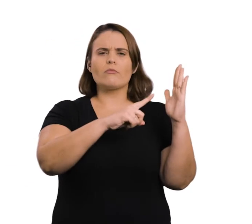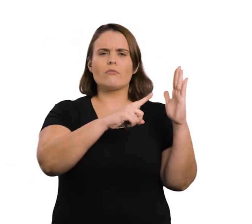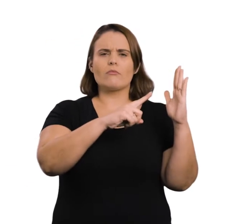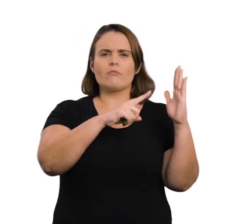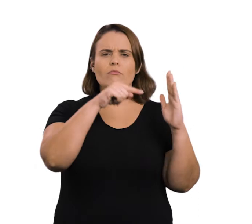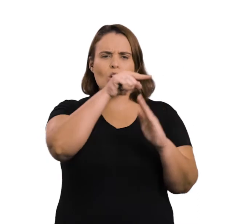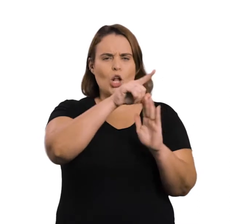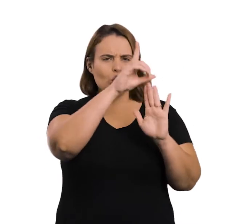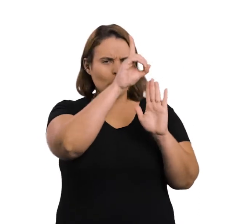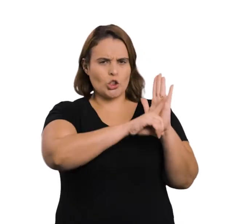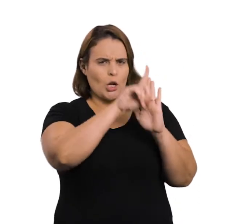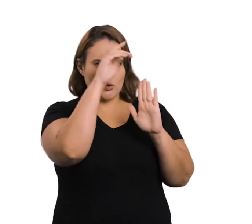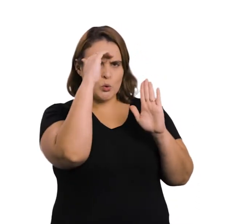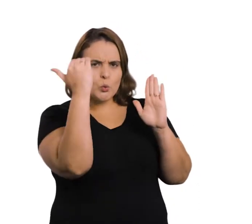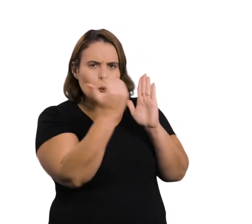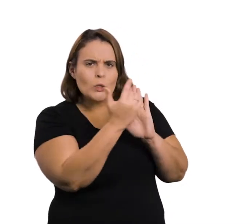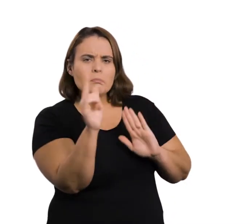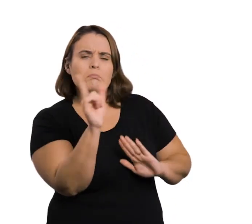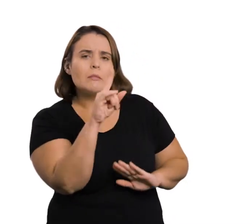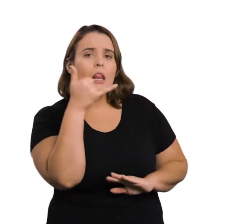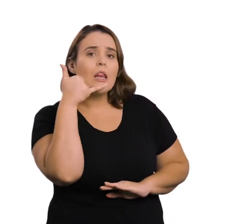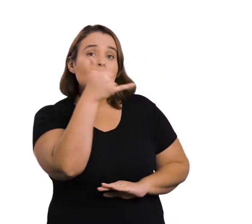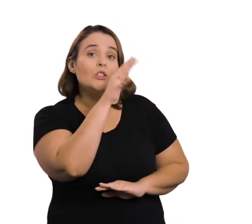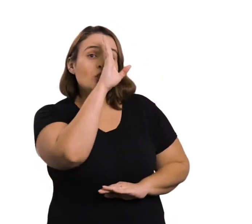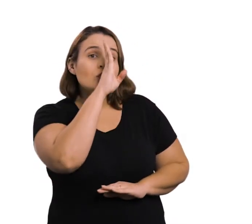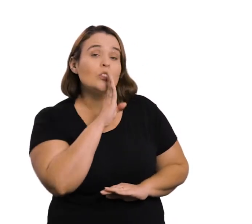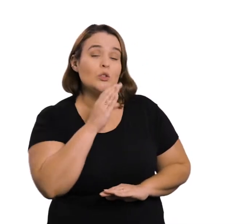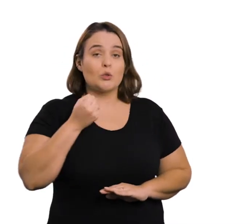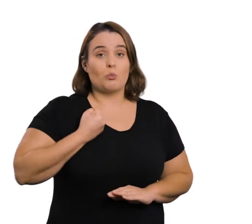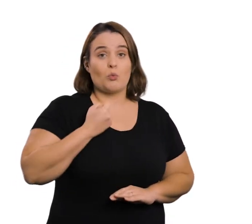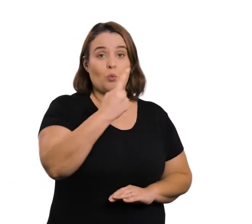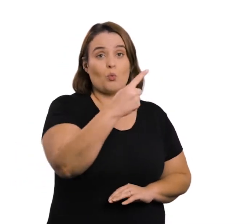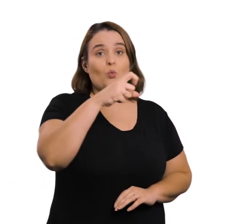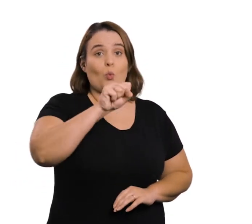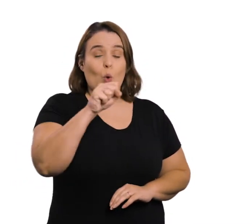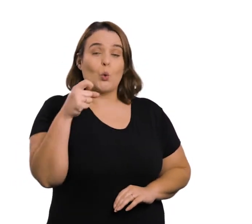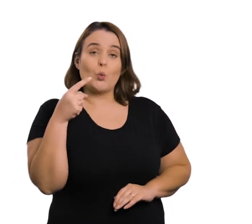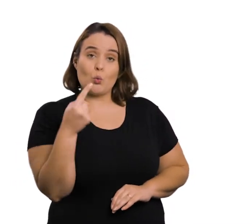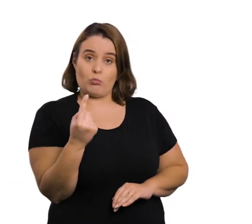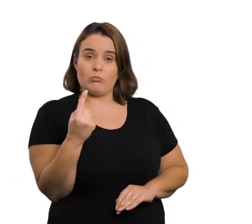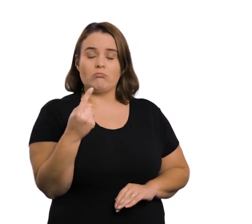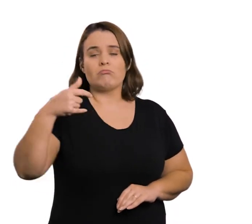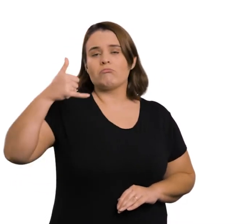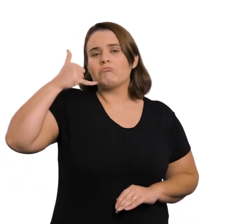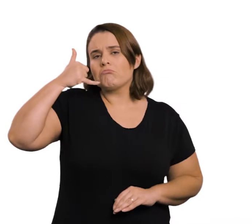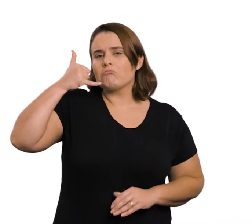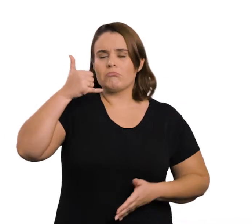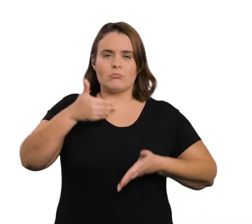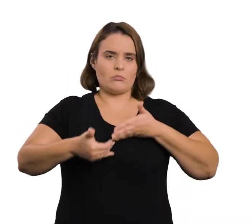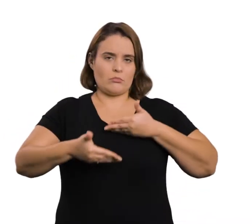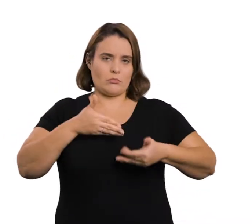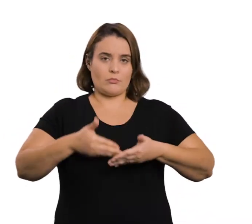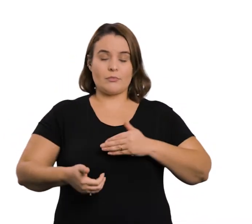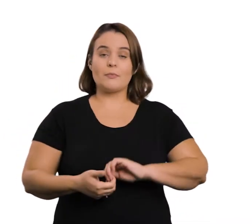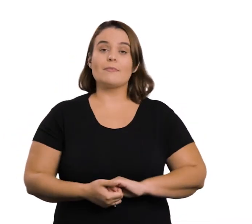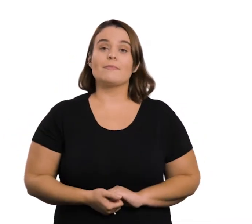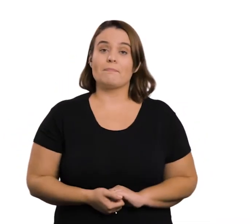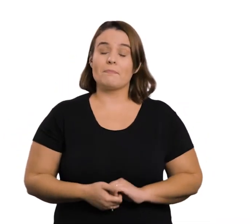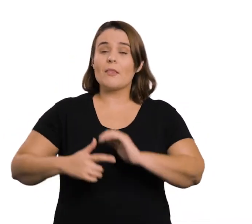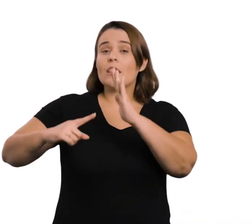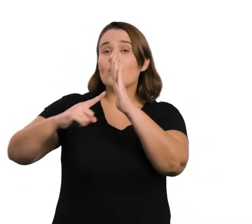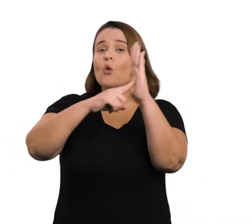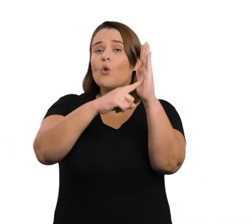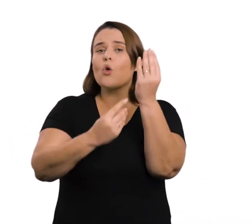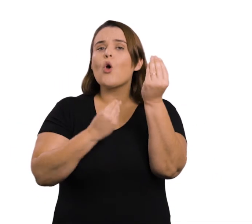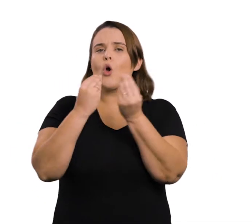Para realizar uma denúncia de violação de direitos, basta discar gratuitamente para o número 181, de qualquer